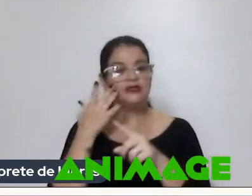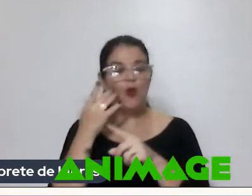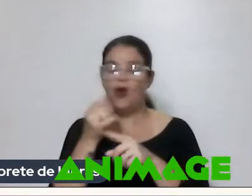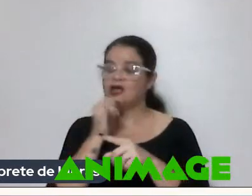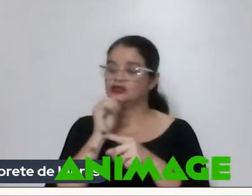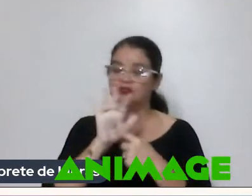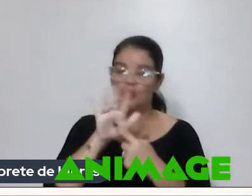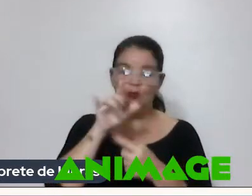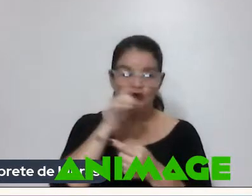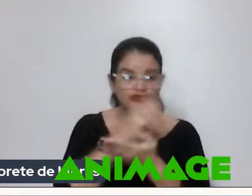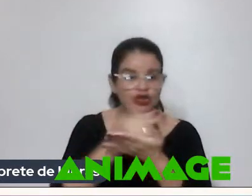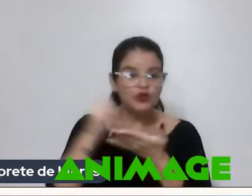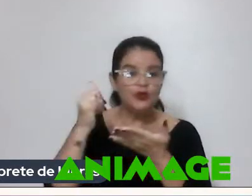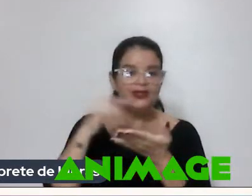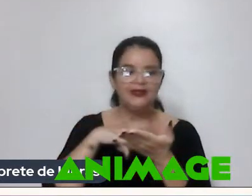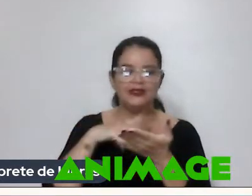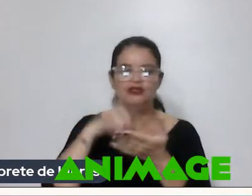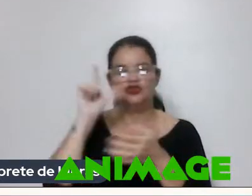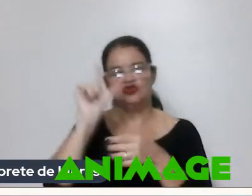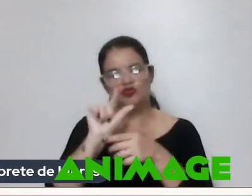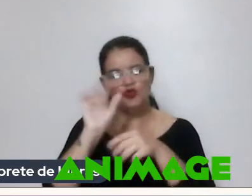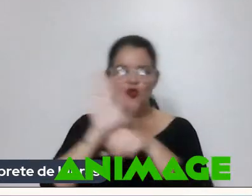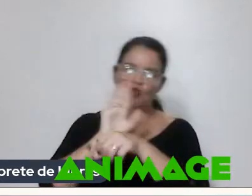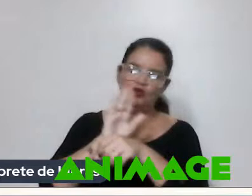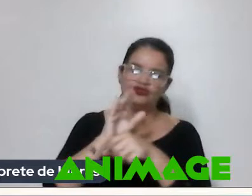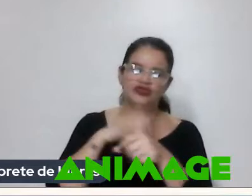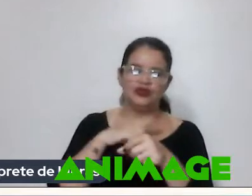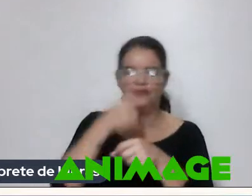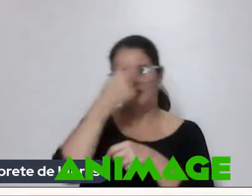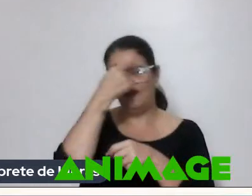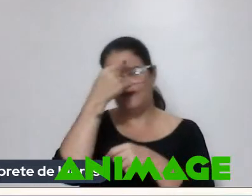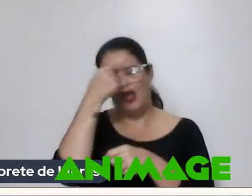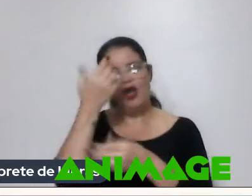Lá no início Falando do curtinha Que eu fiz Na época da faculdade